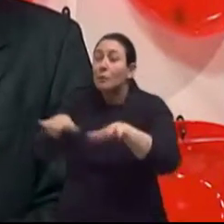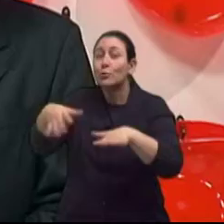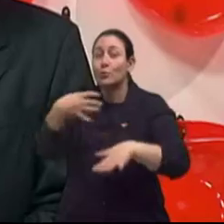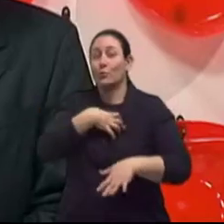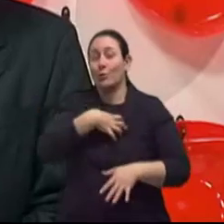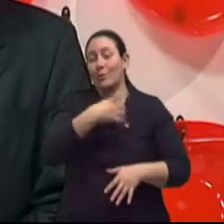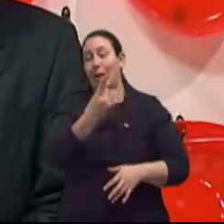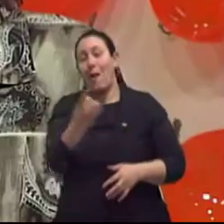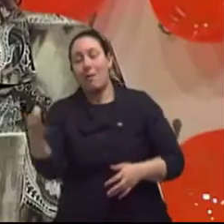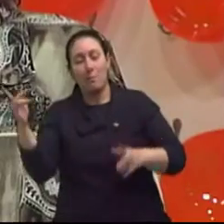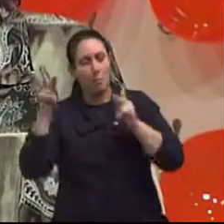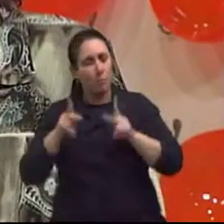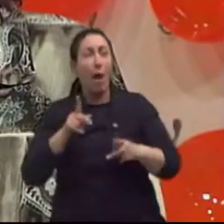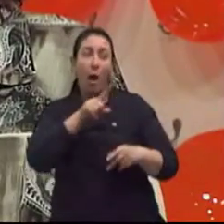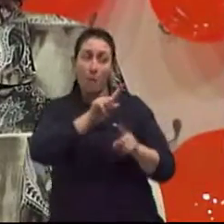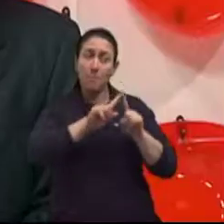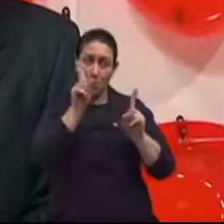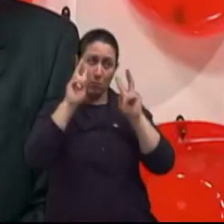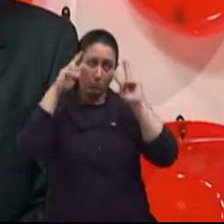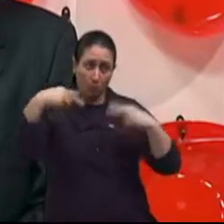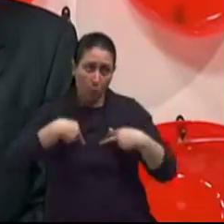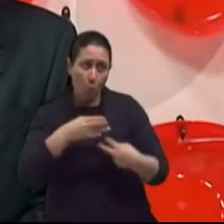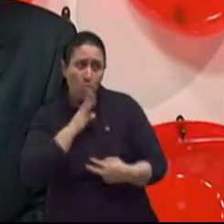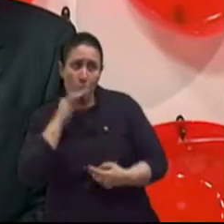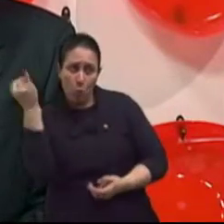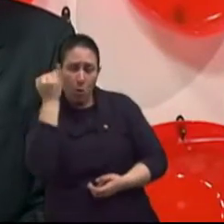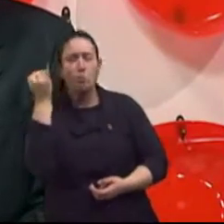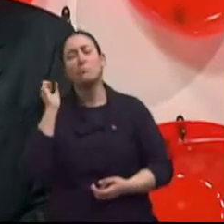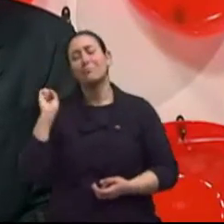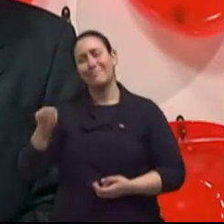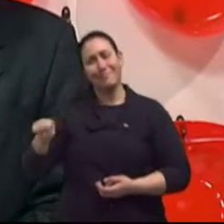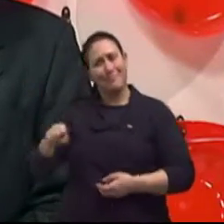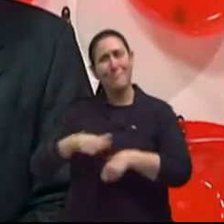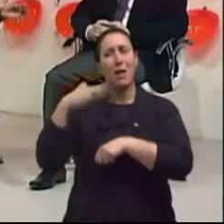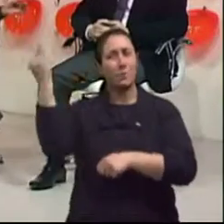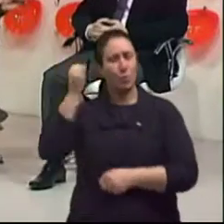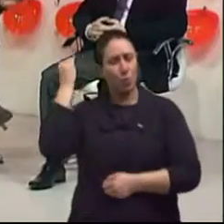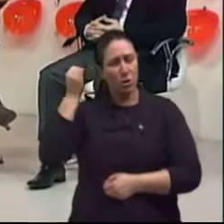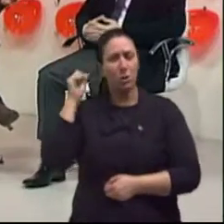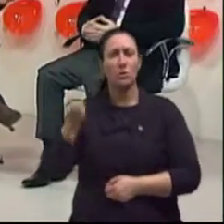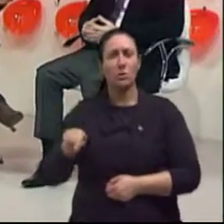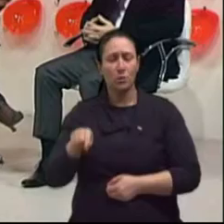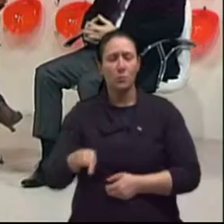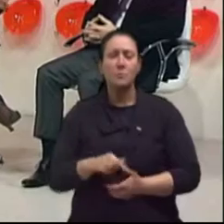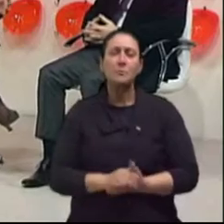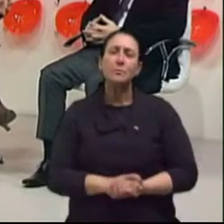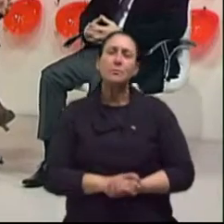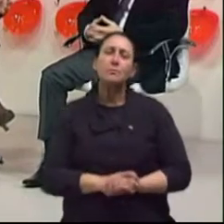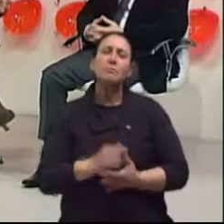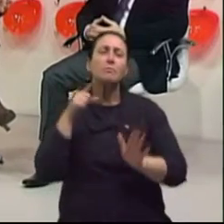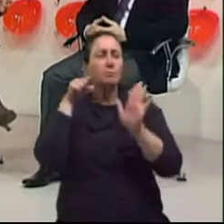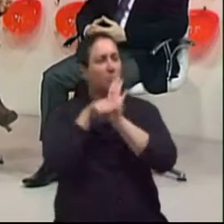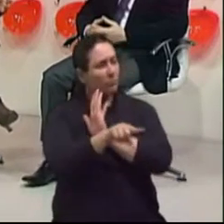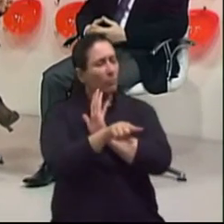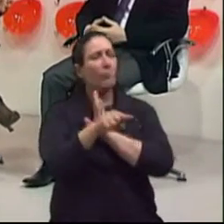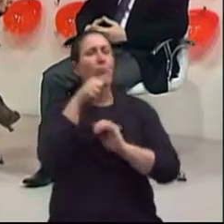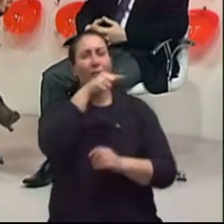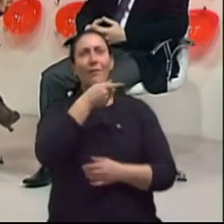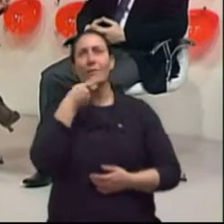conhecimento que Mas o autoconhecimento é fundamental. autoconhecimento é fundamental. Claro. Doutor, a gente diz que a velhice